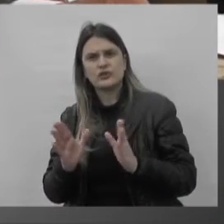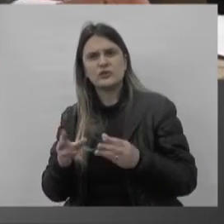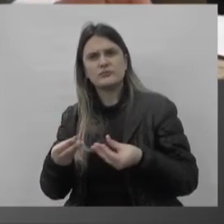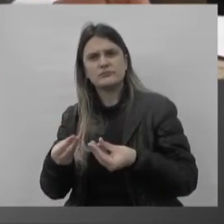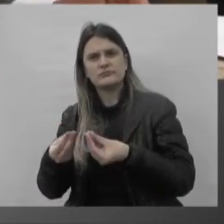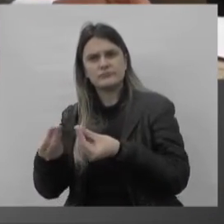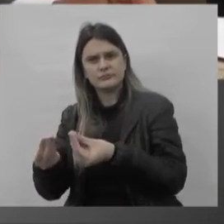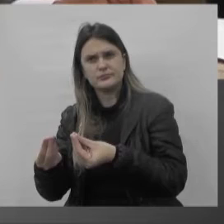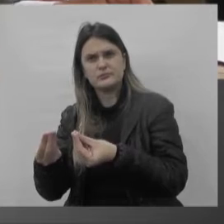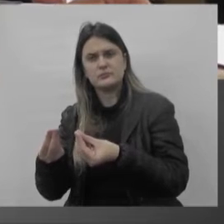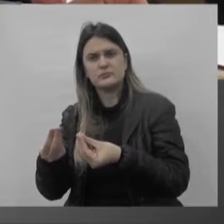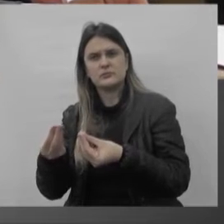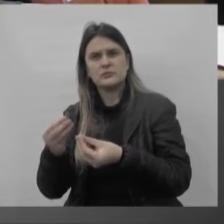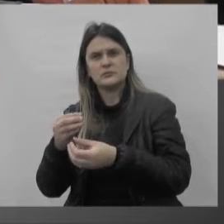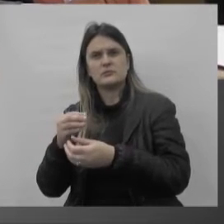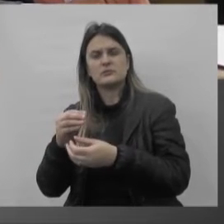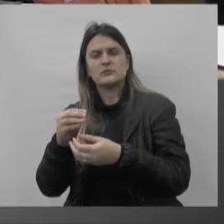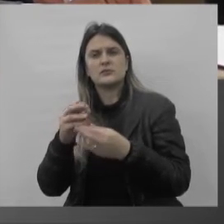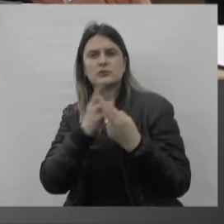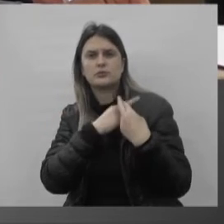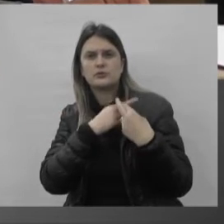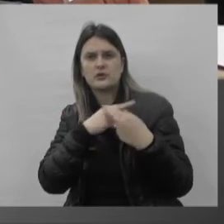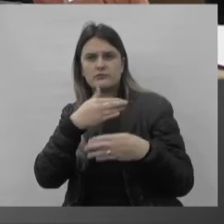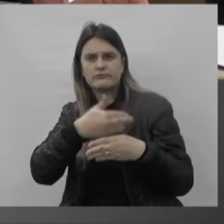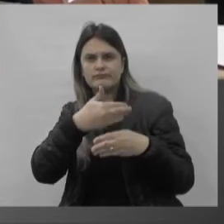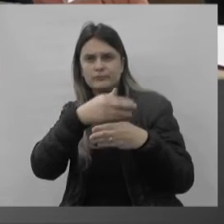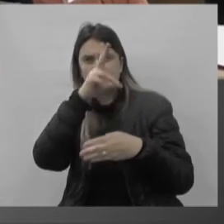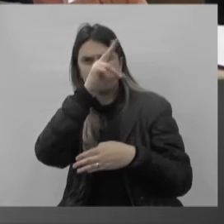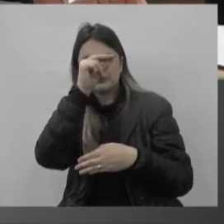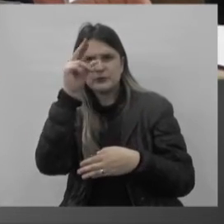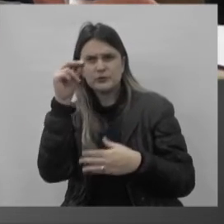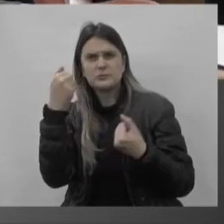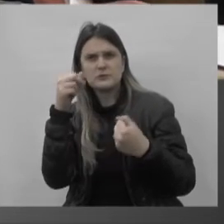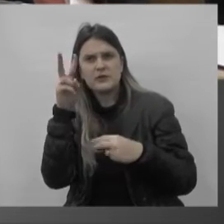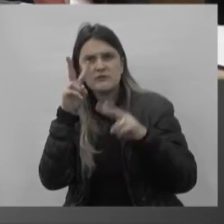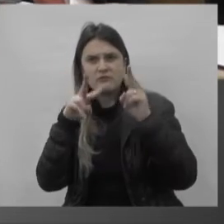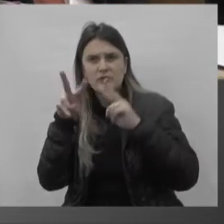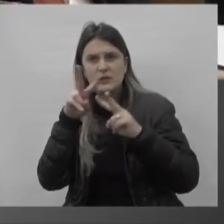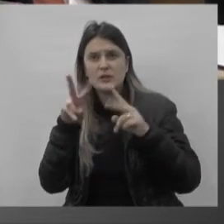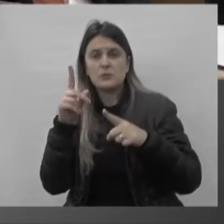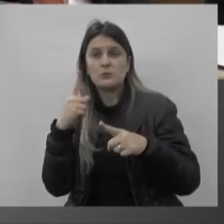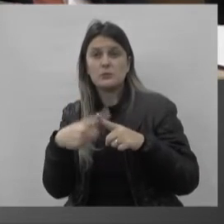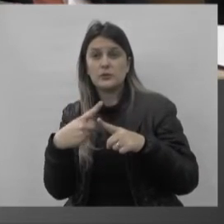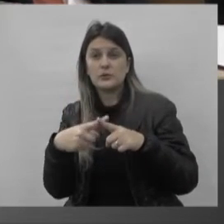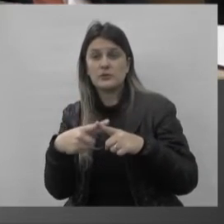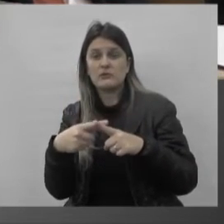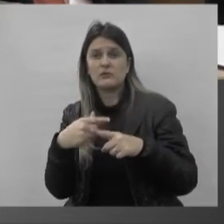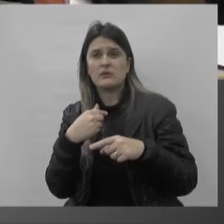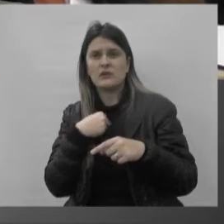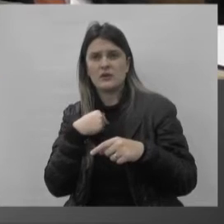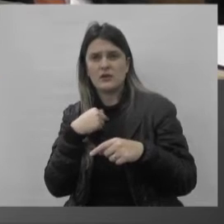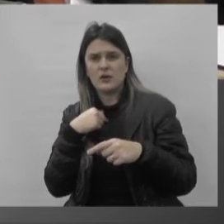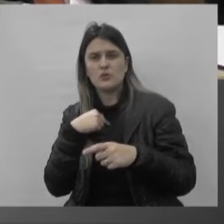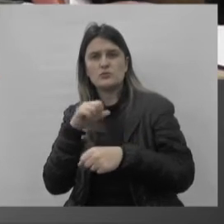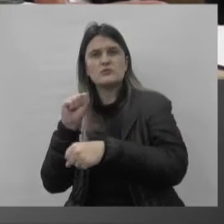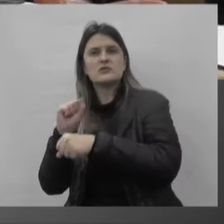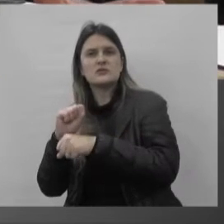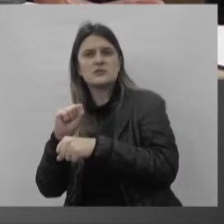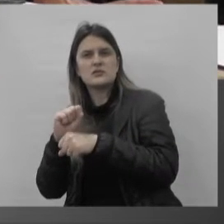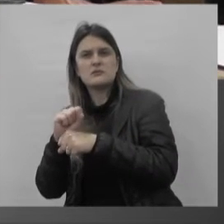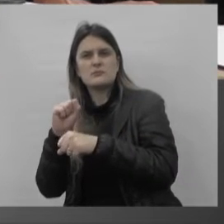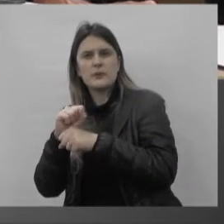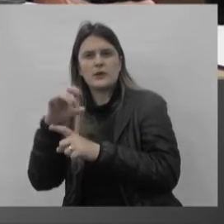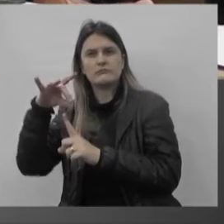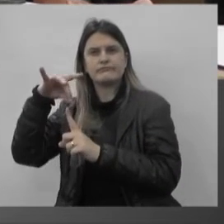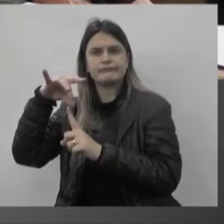inclusive já foi encaminhado ao Departamento de Obras, o pessoal do prefeitura, para que eu verificasse isso. Porque eu, inclusive, pego a